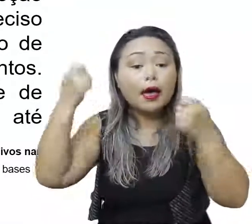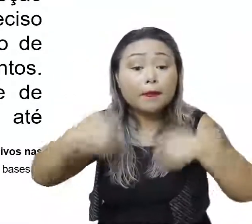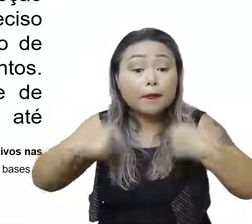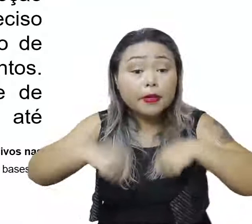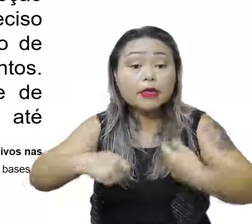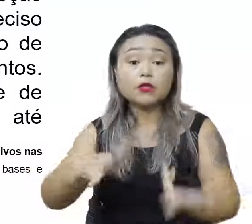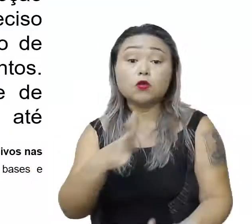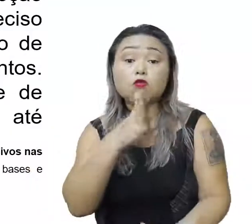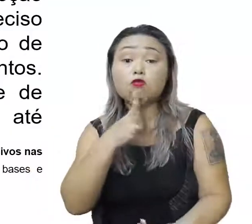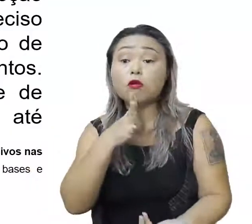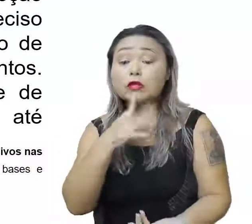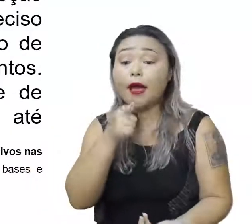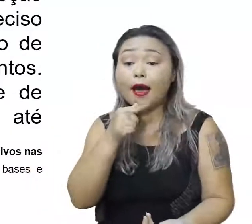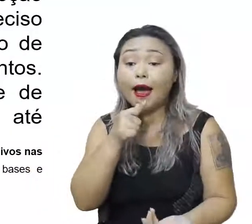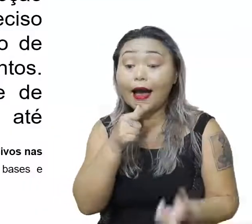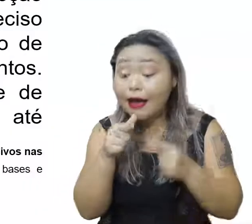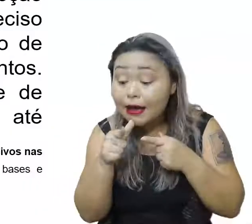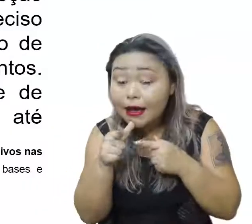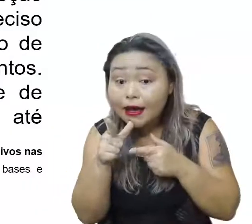trabalho de remoção,